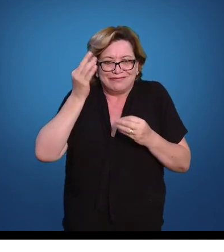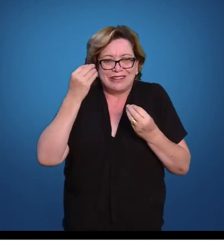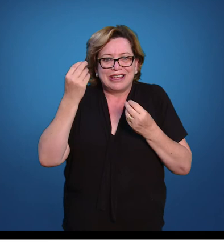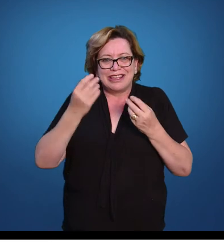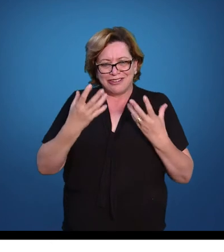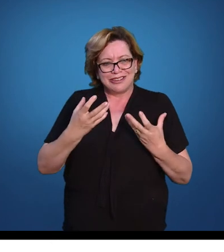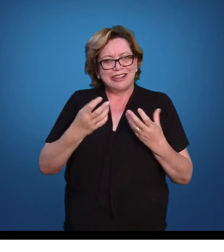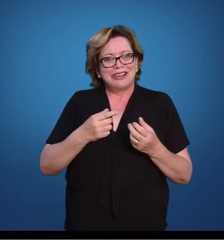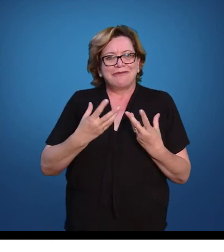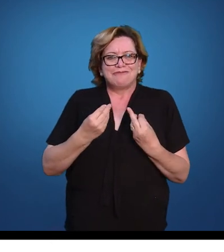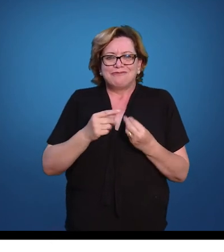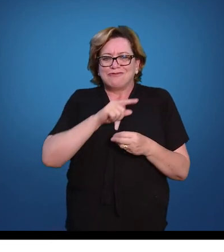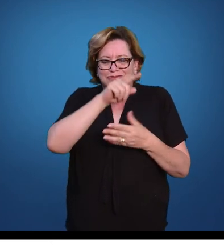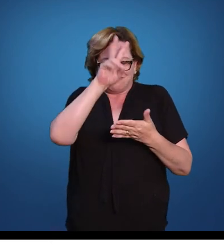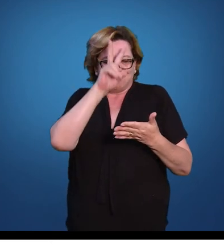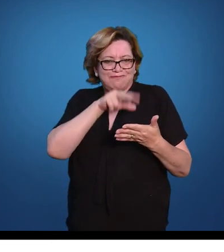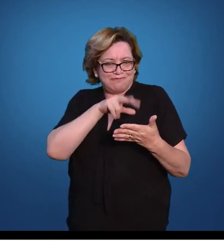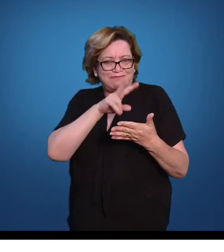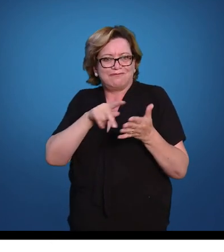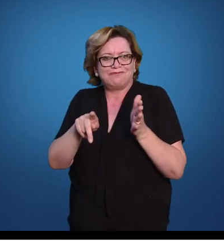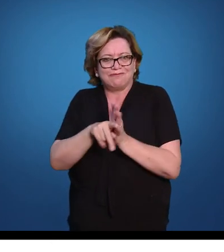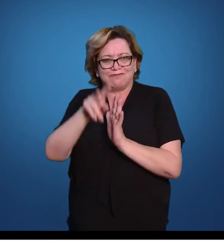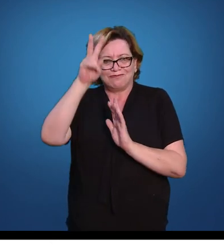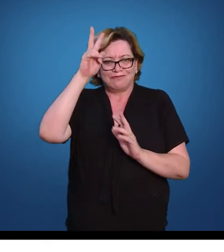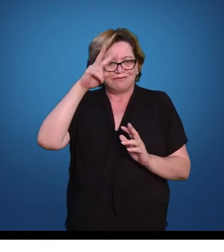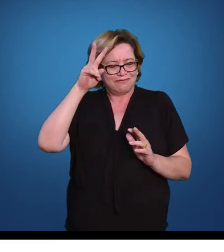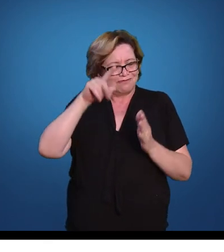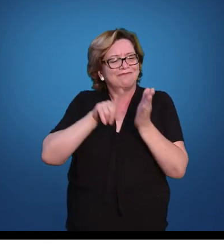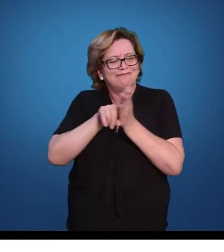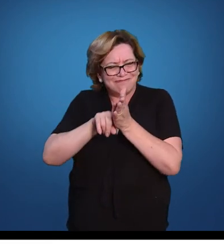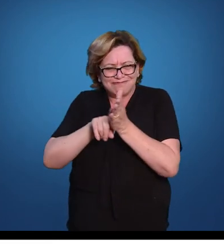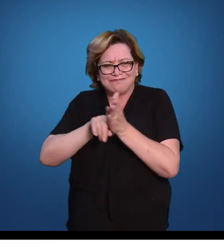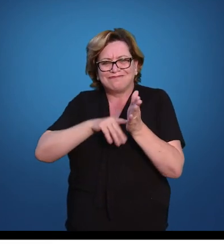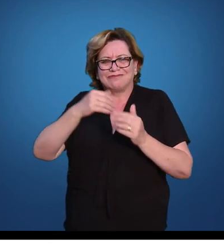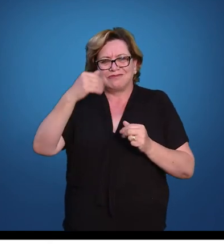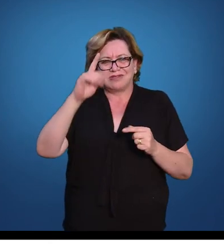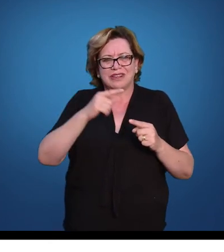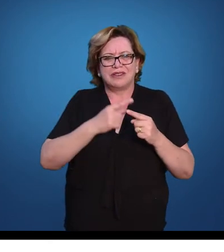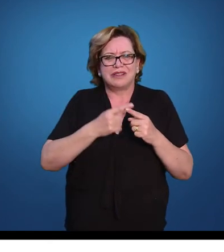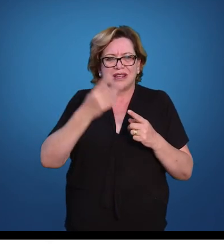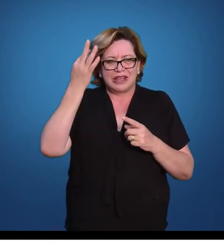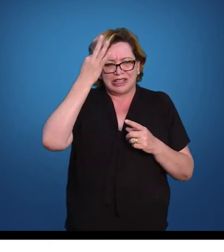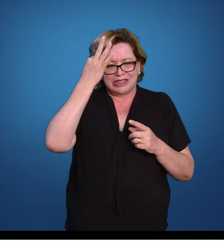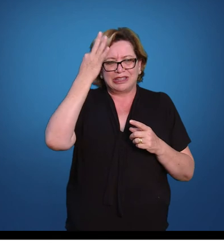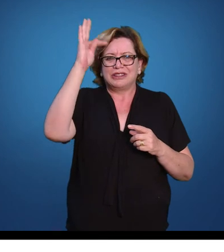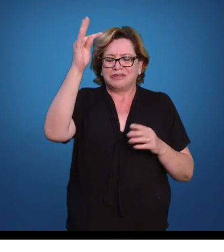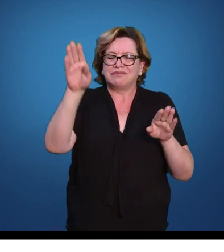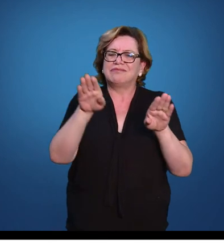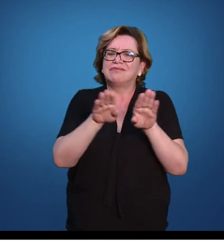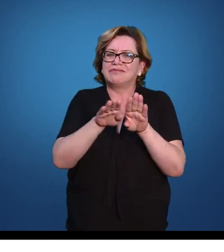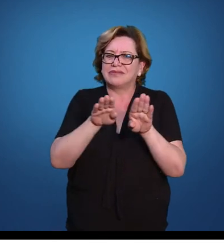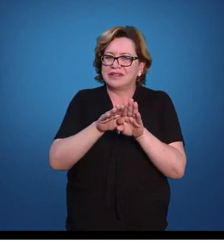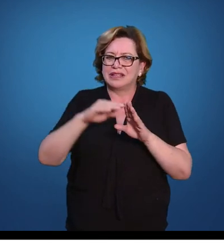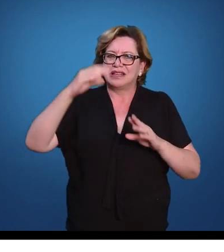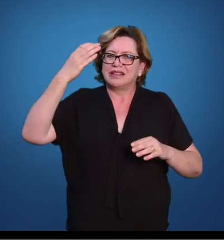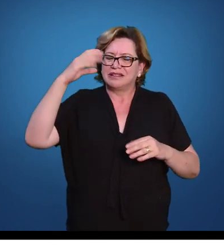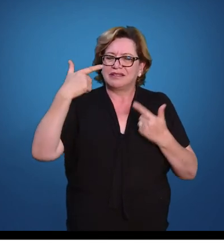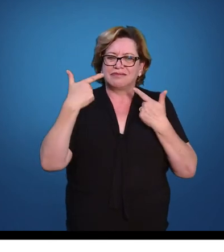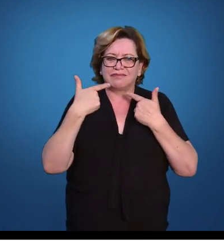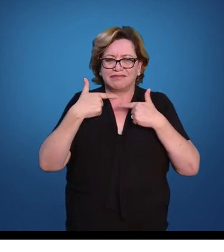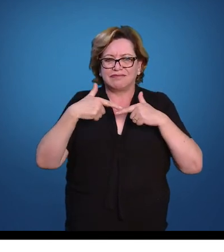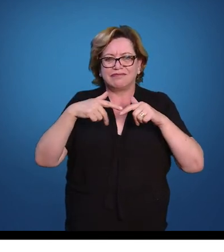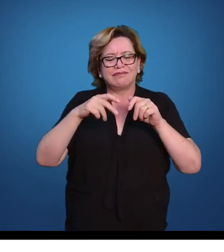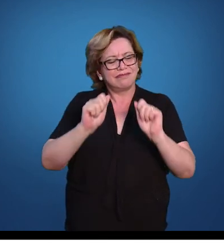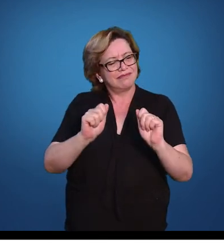eu gostaria muito que vocês pudessem ler sobre isso, investigassem sobre isso, porque uma teoria, uma ciência, como a ciência linguística,